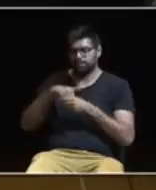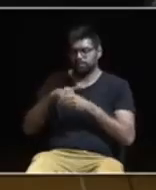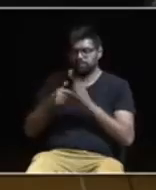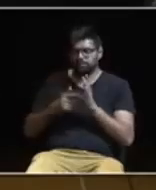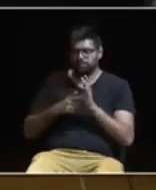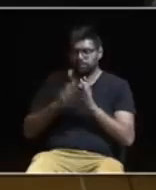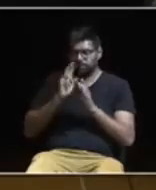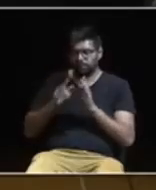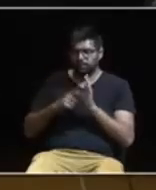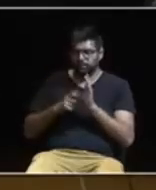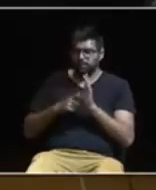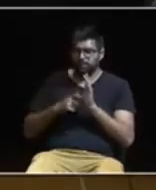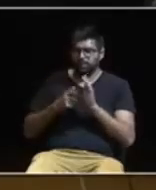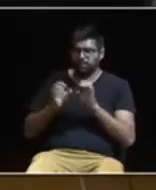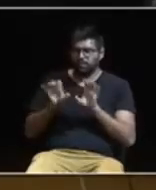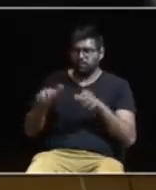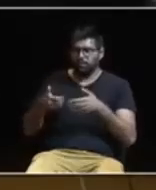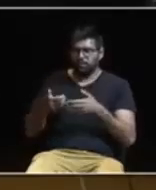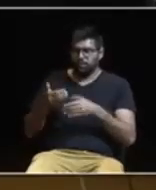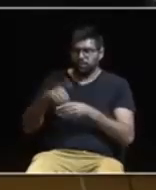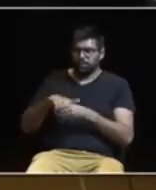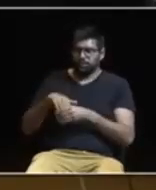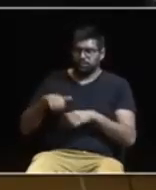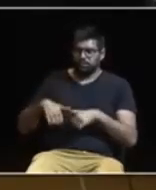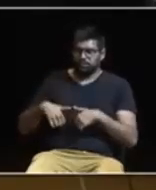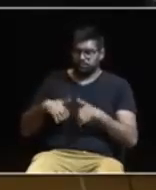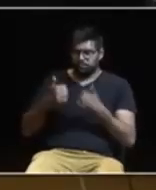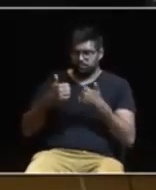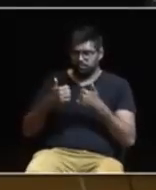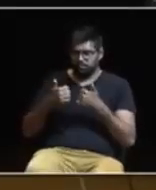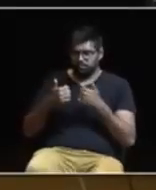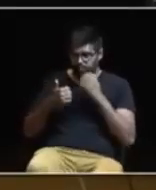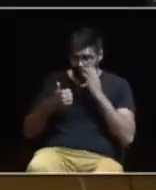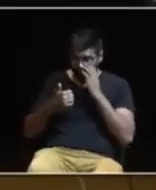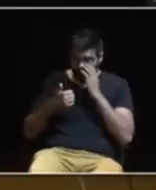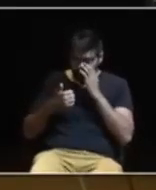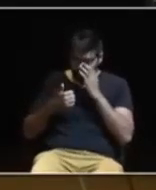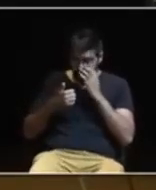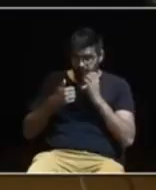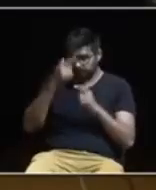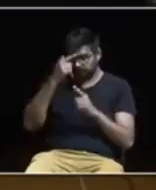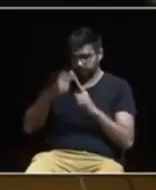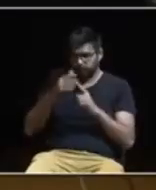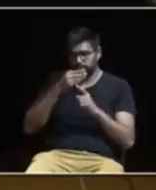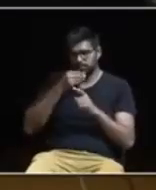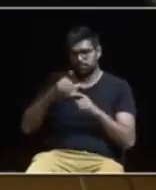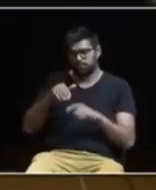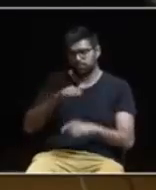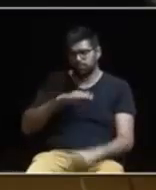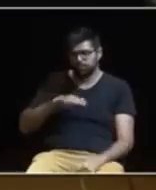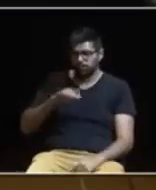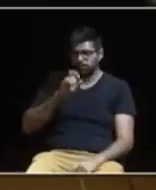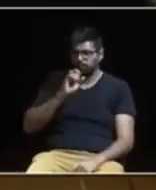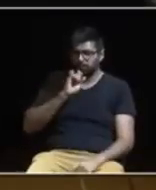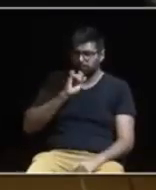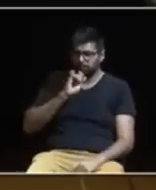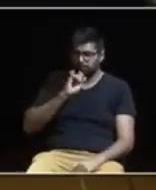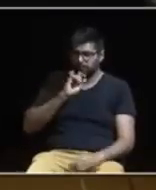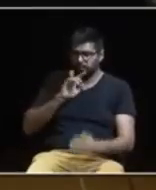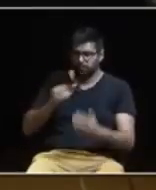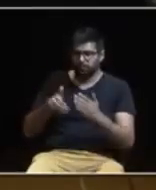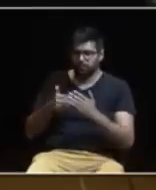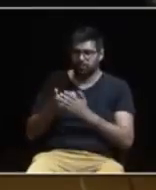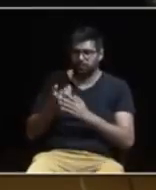populações com um planeamento coerente, através de várias políticas setoriais, para que o solo tenha efetivamente reflexos